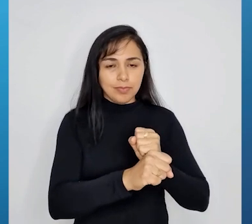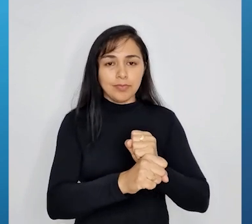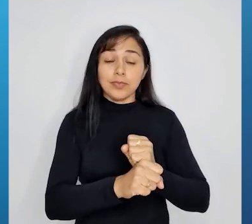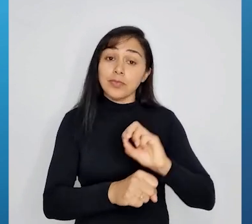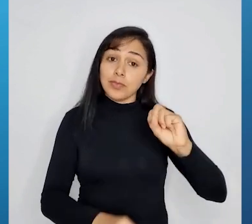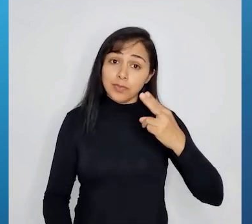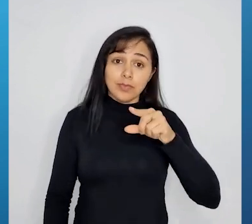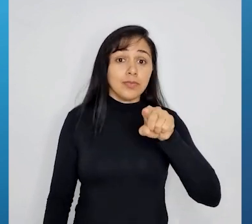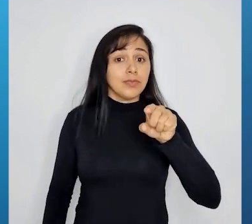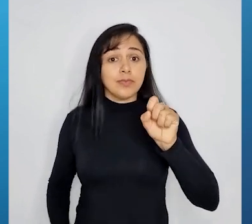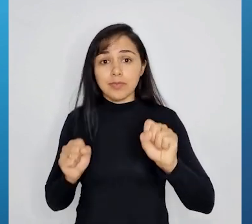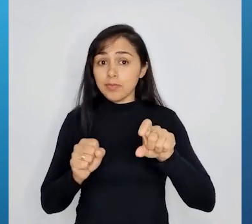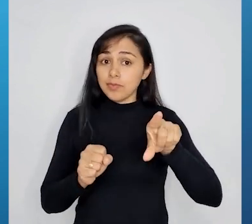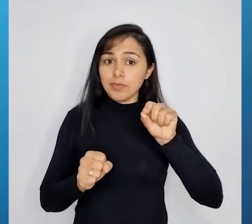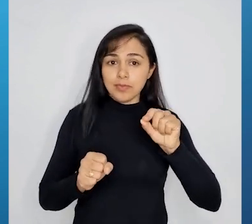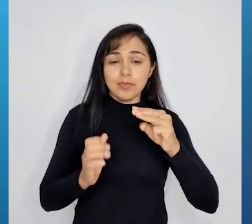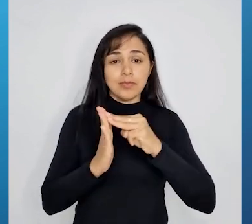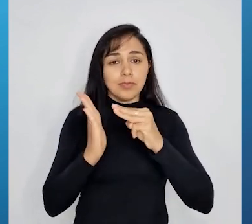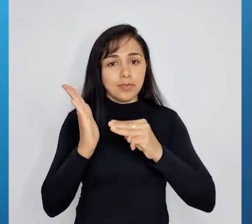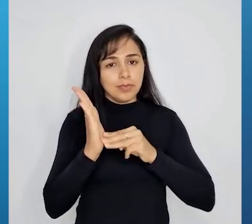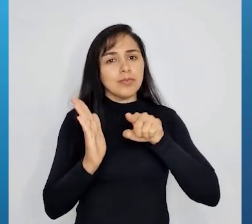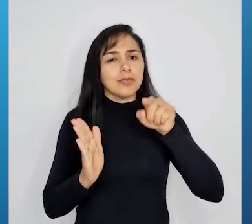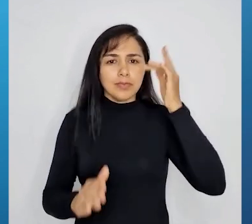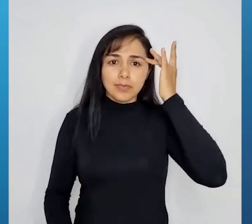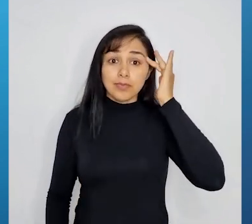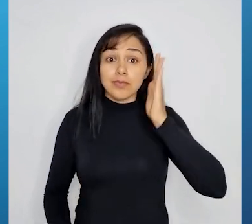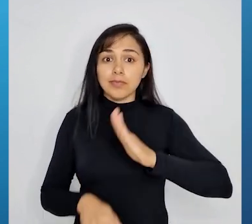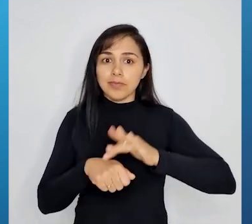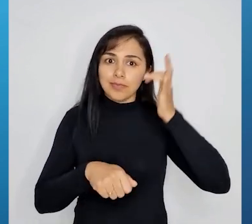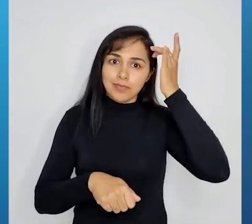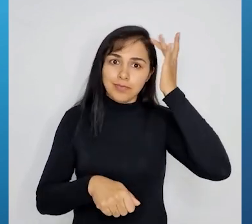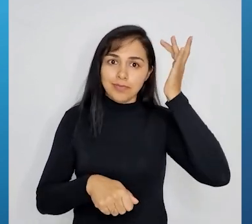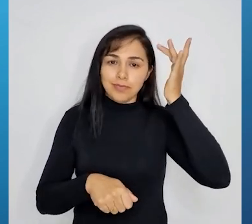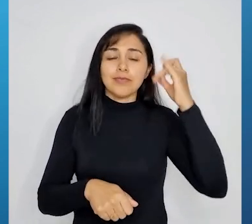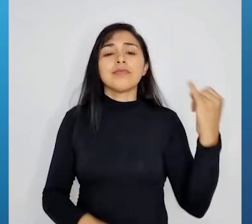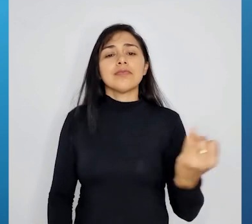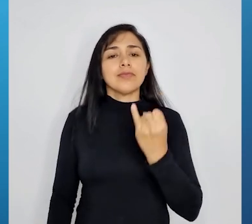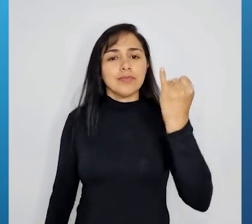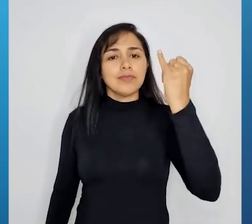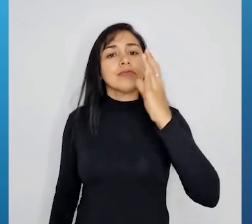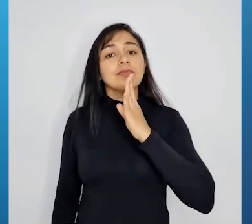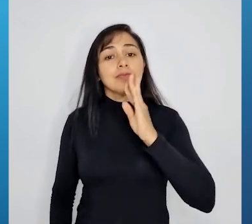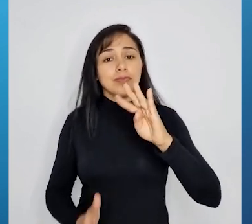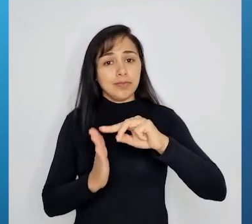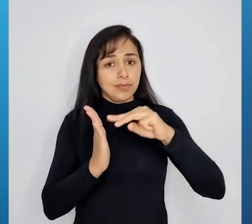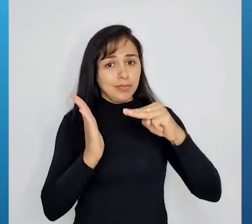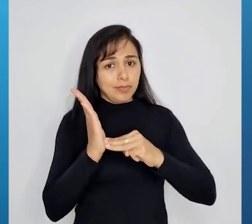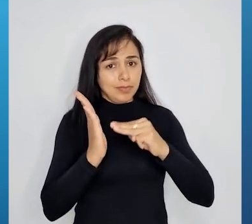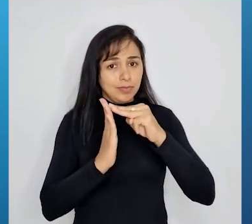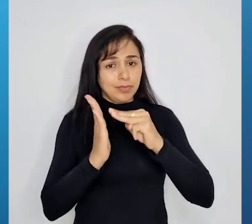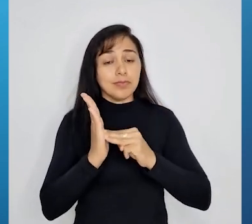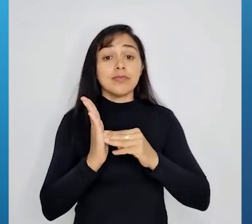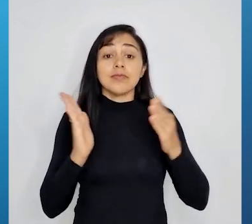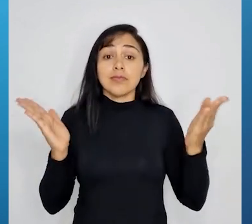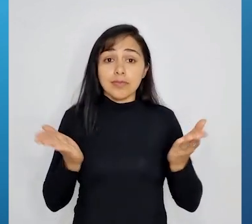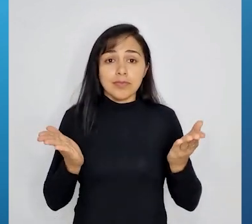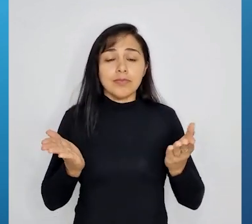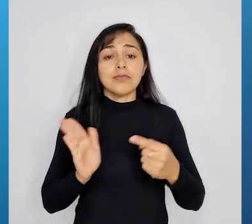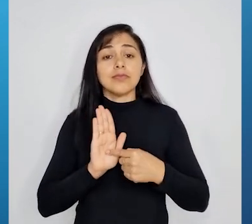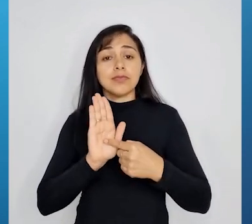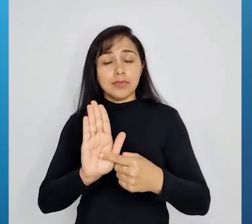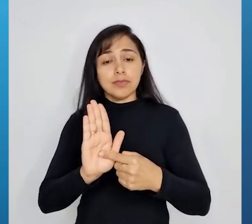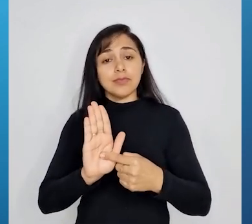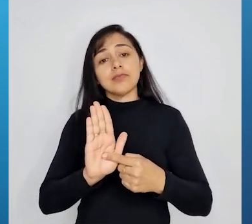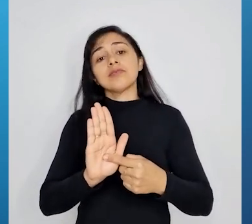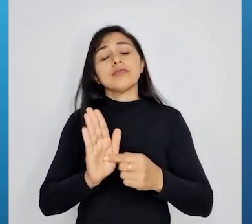o método que você domina mais ou que você achar mais fácil, né? Importante é conhecer esses métodos. Então esse método aqui, ele é